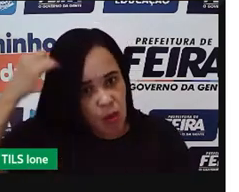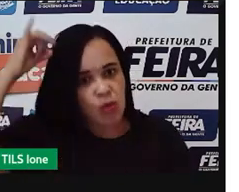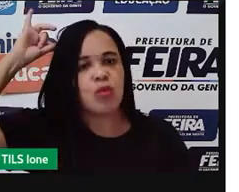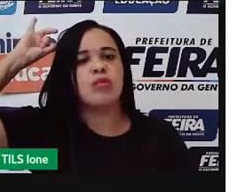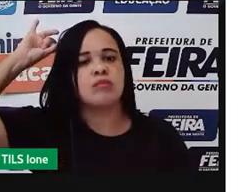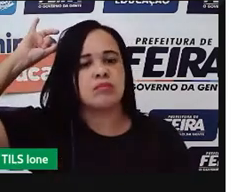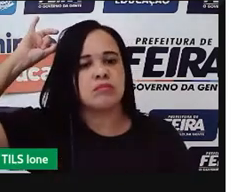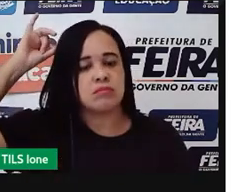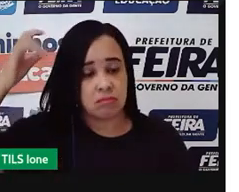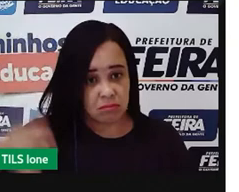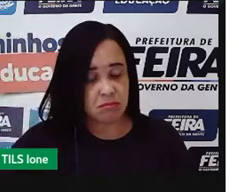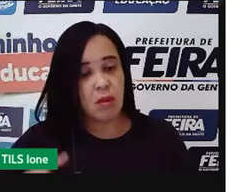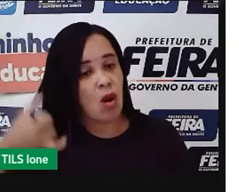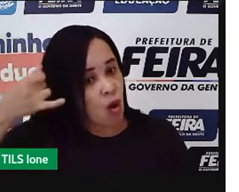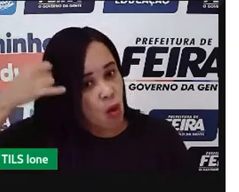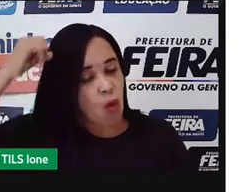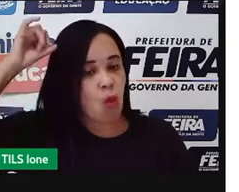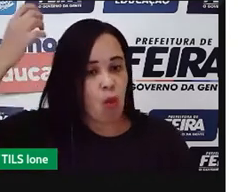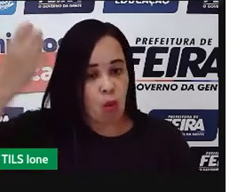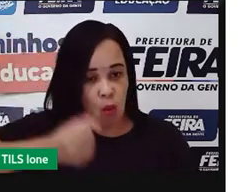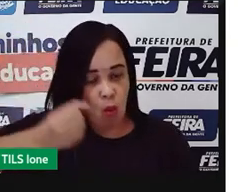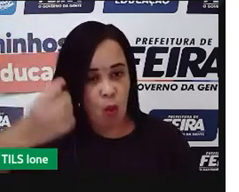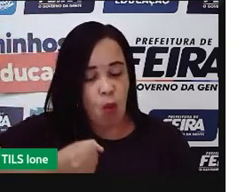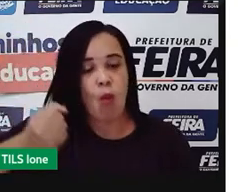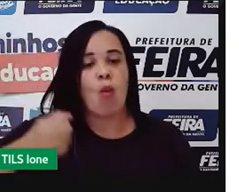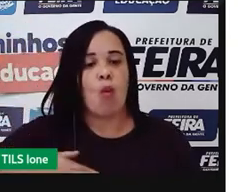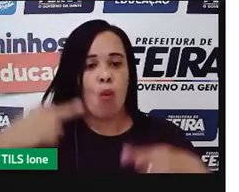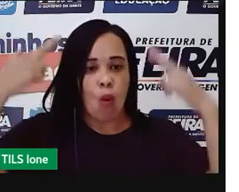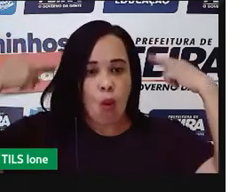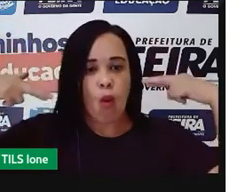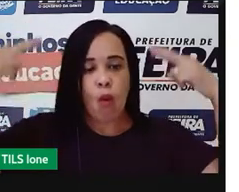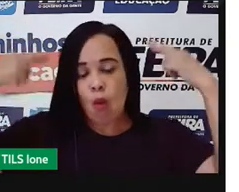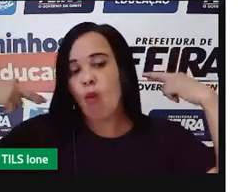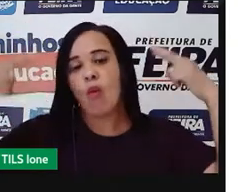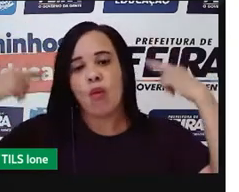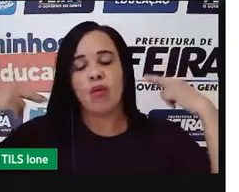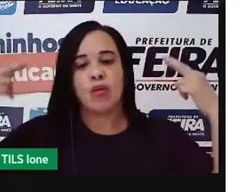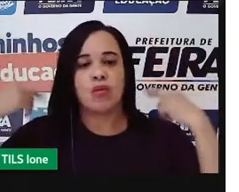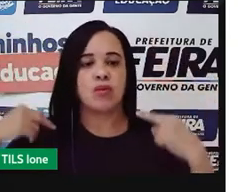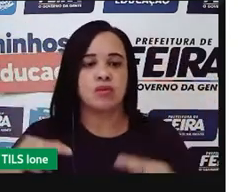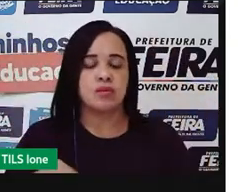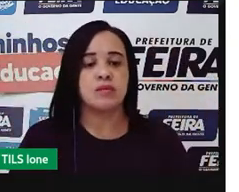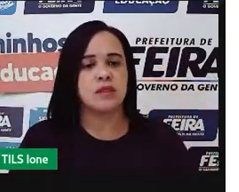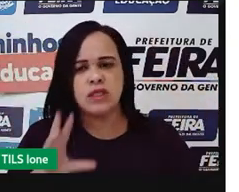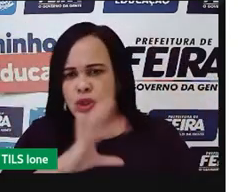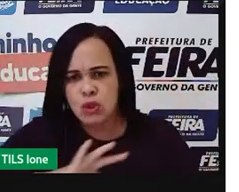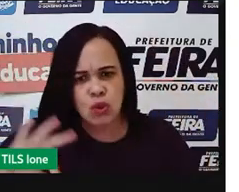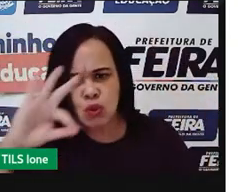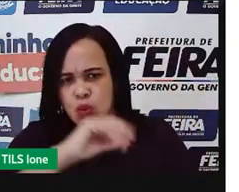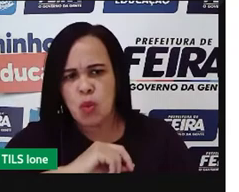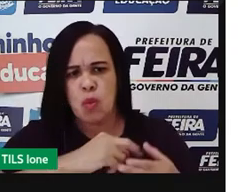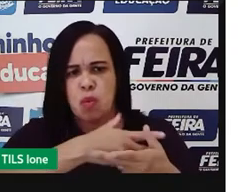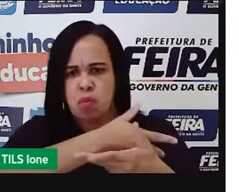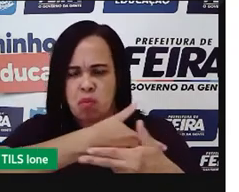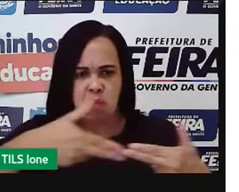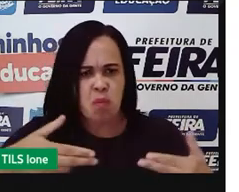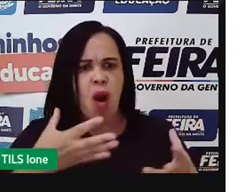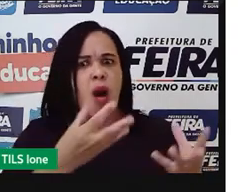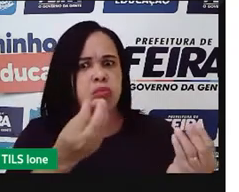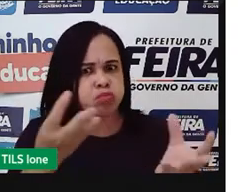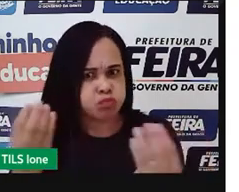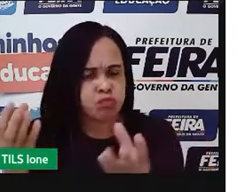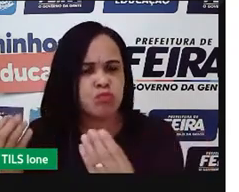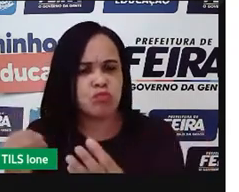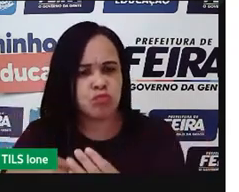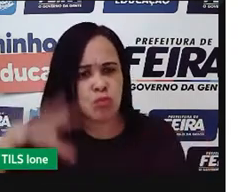as ovelhas, né, as cabras, tudo isso aí a gente tem, né, gravando. Então, o que a gente pode, né, fazer? Eu separei três pontos aqui, podemos